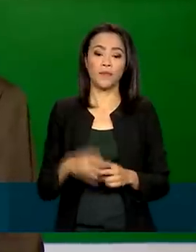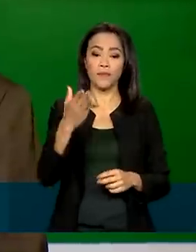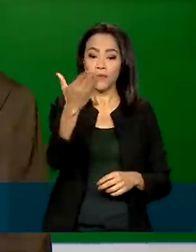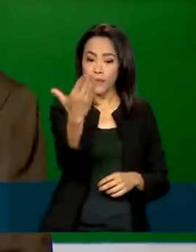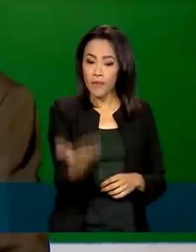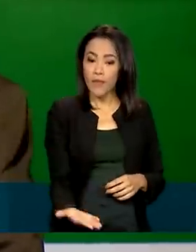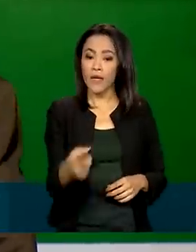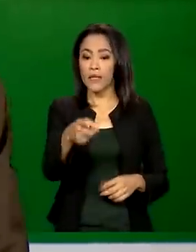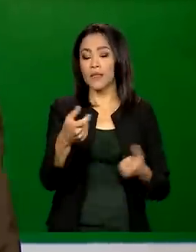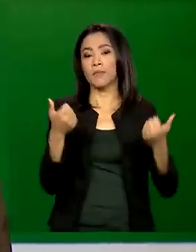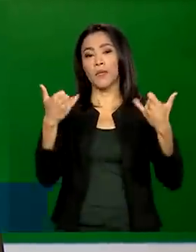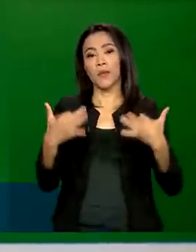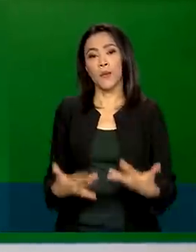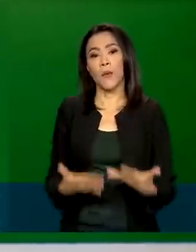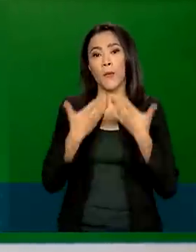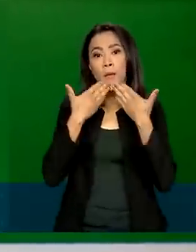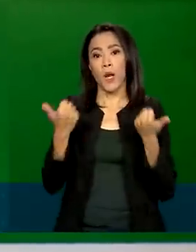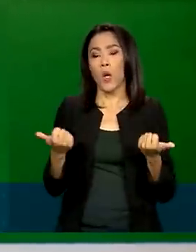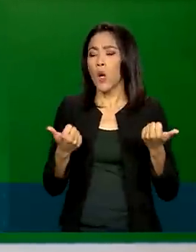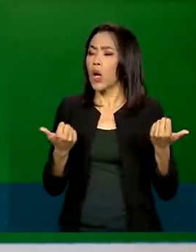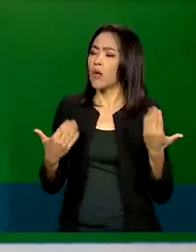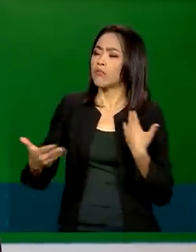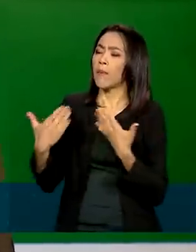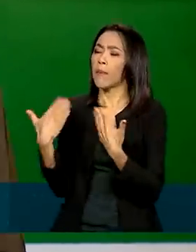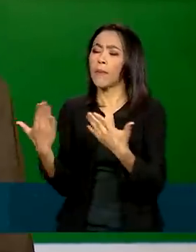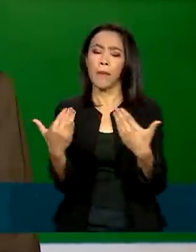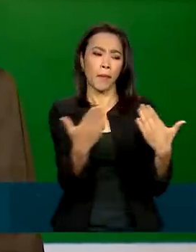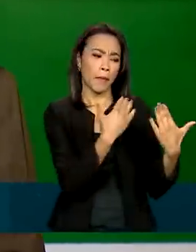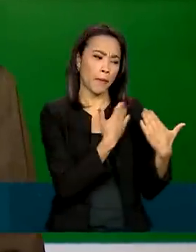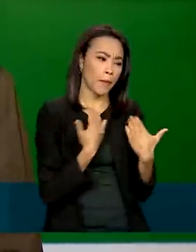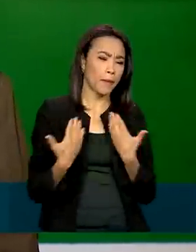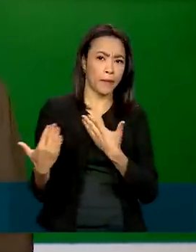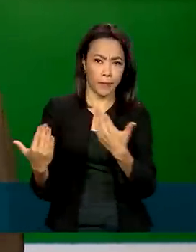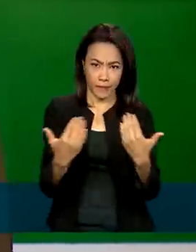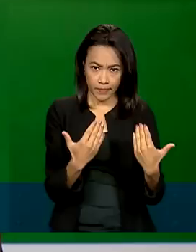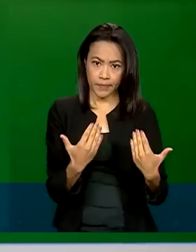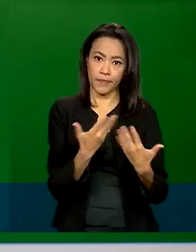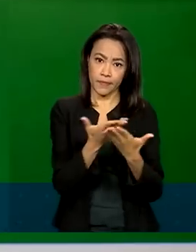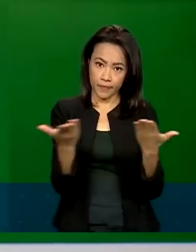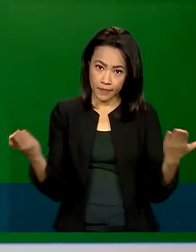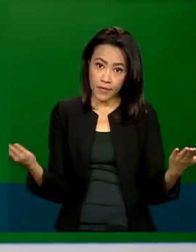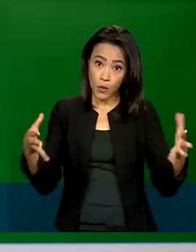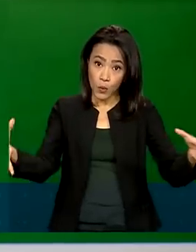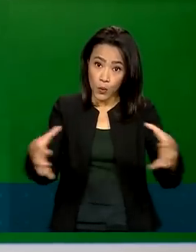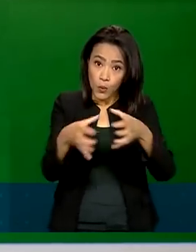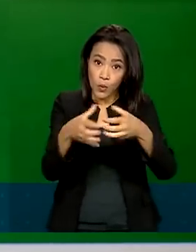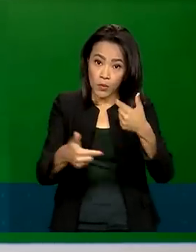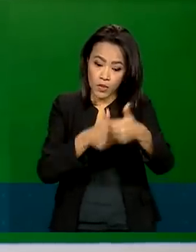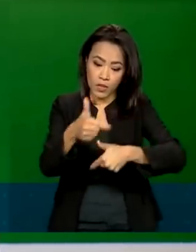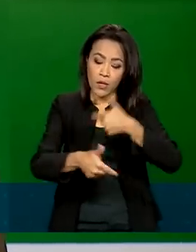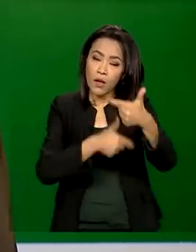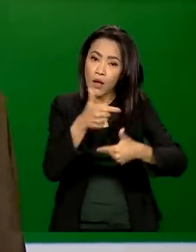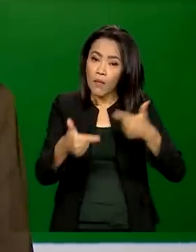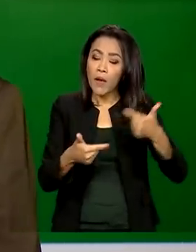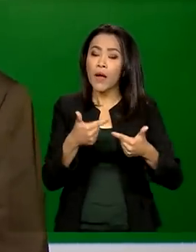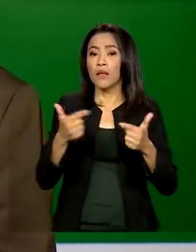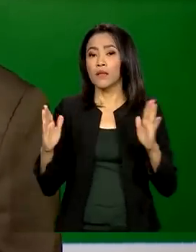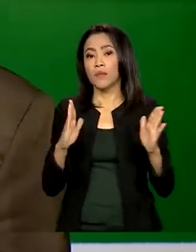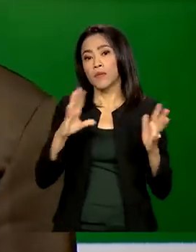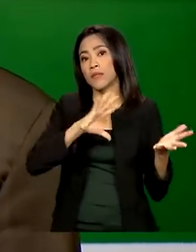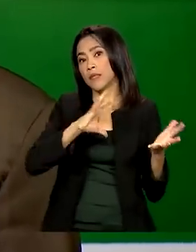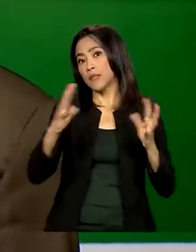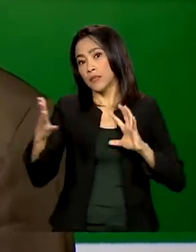melhoria de ambiente é traduzida pelo fato de que as iniciativas que o grupo de trabalho da transição tem tomado